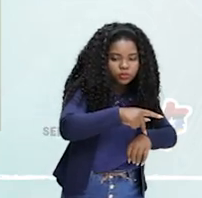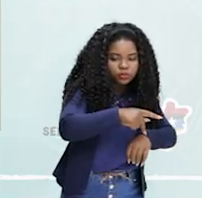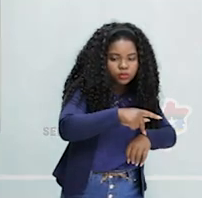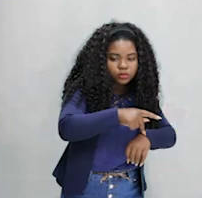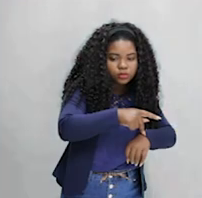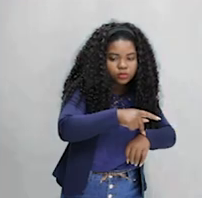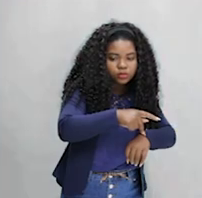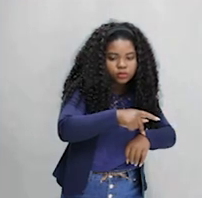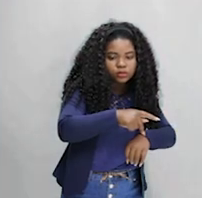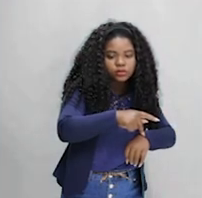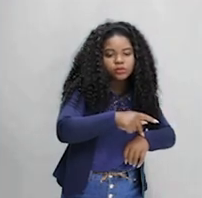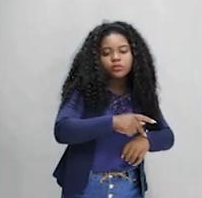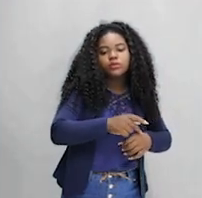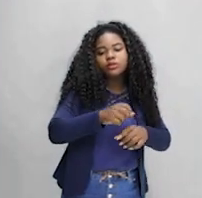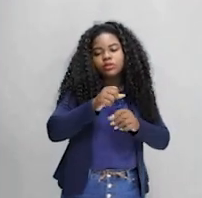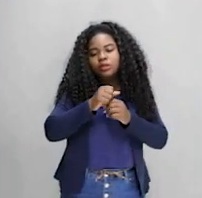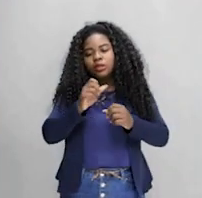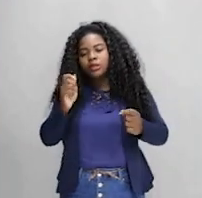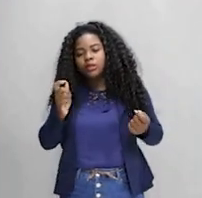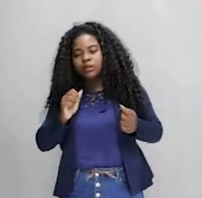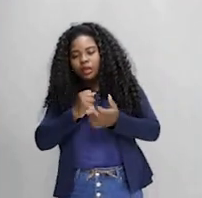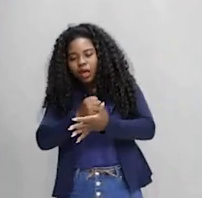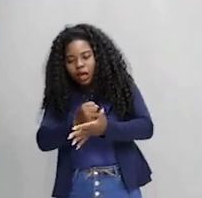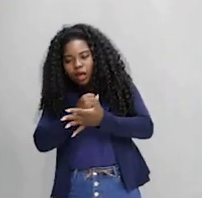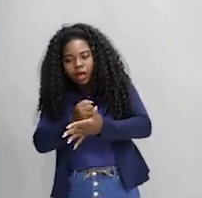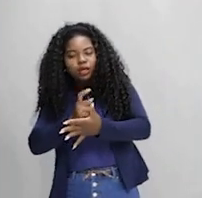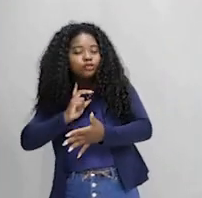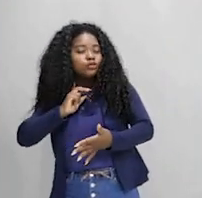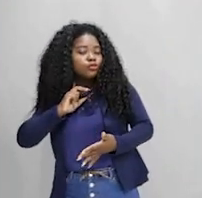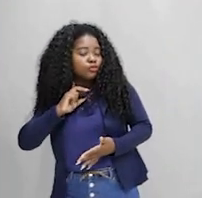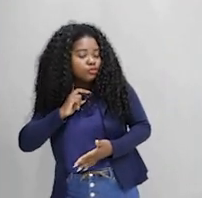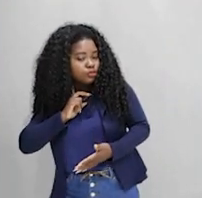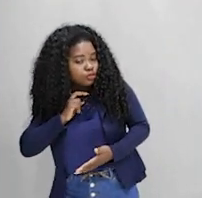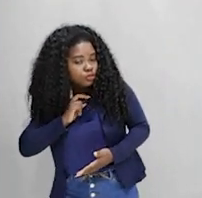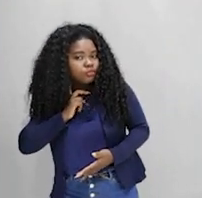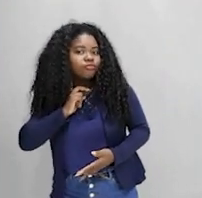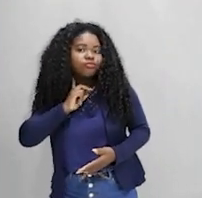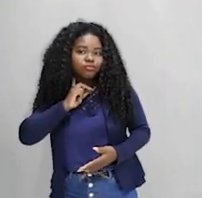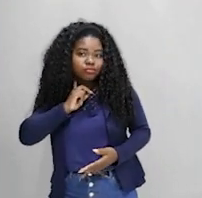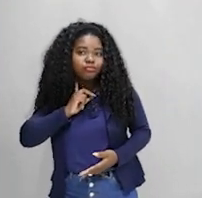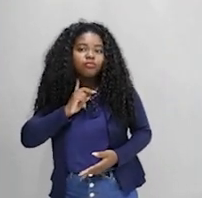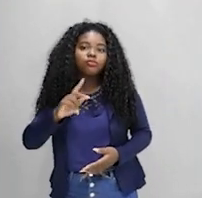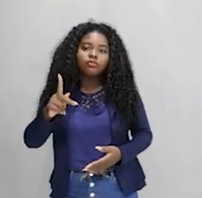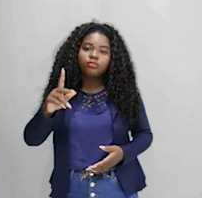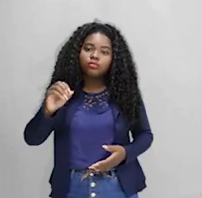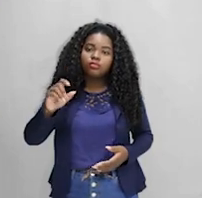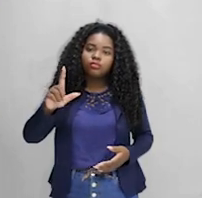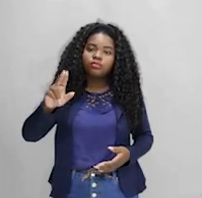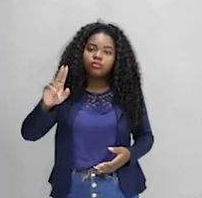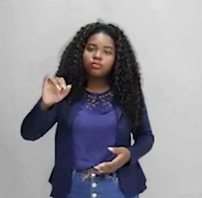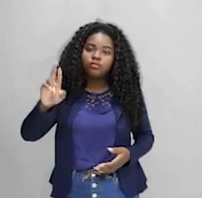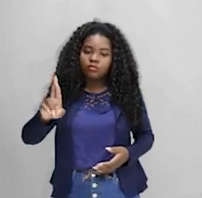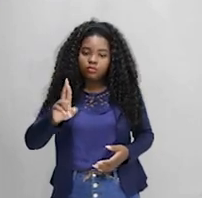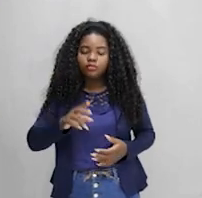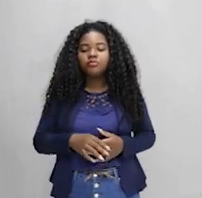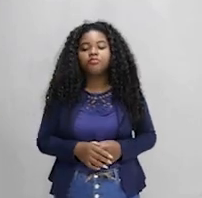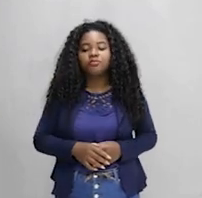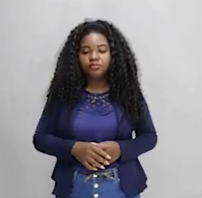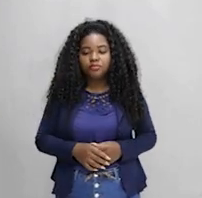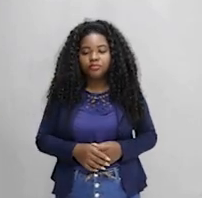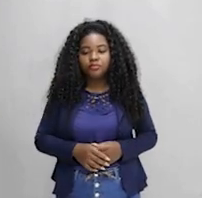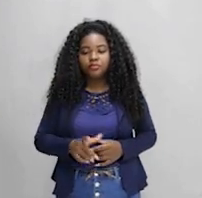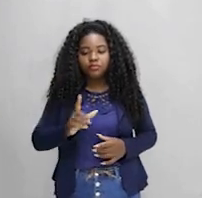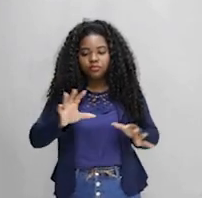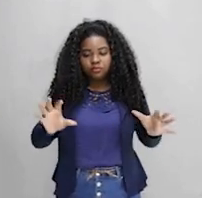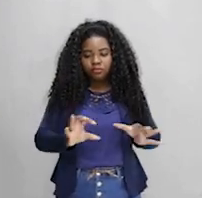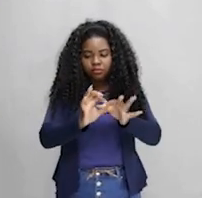estamos em um ambiente único. A globalização, ela criou um termo, chamada assim, nós vivemos em uma grande aldeia global, na